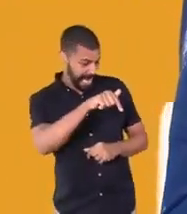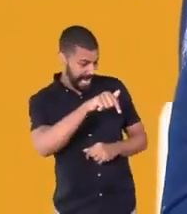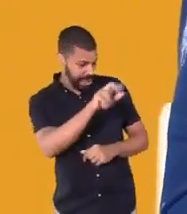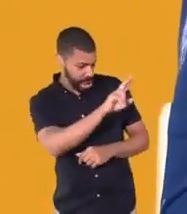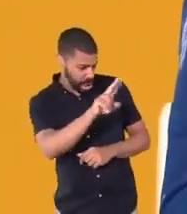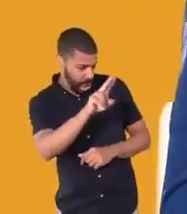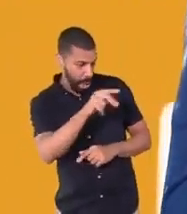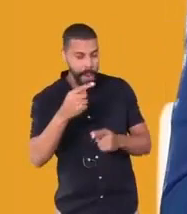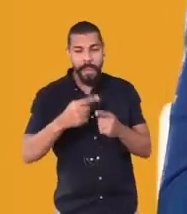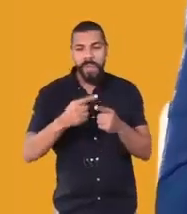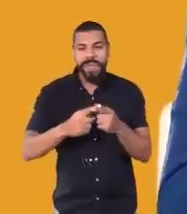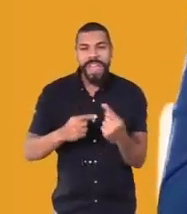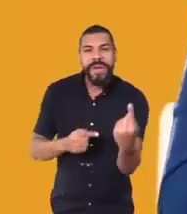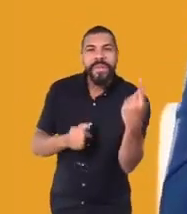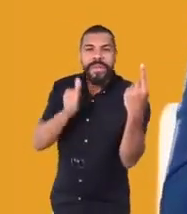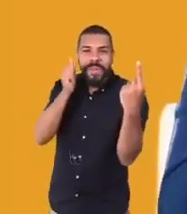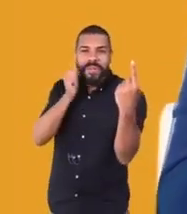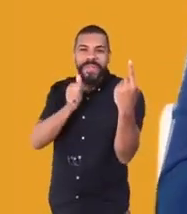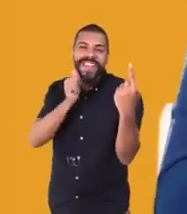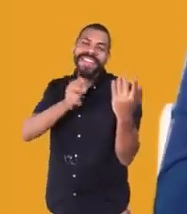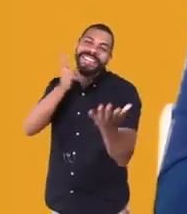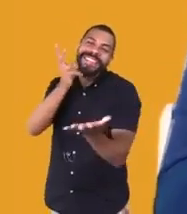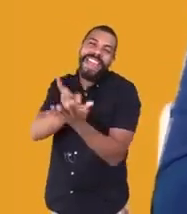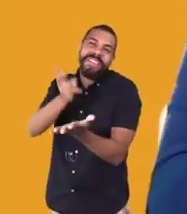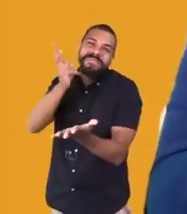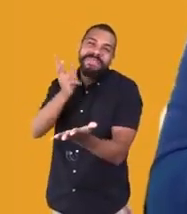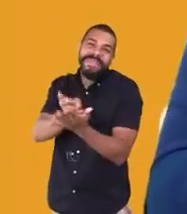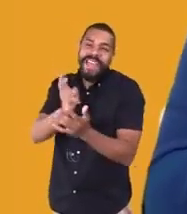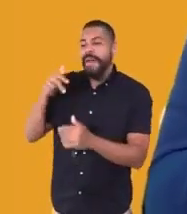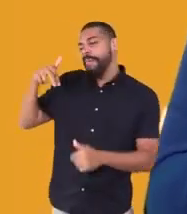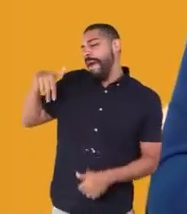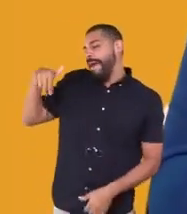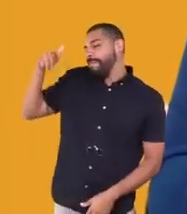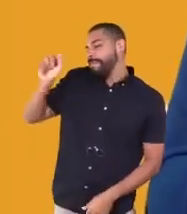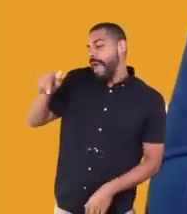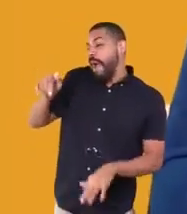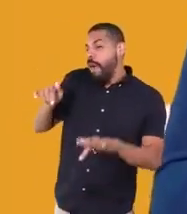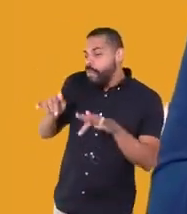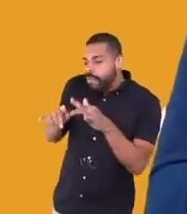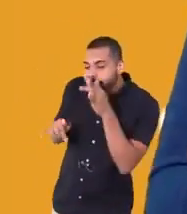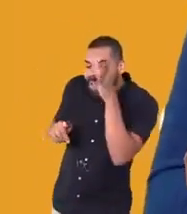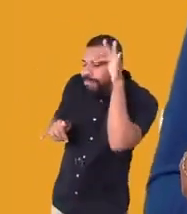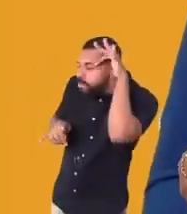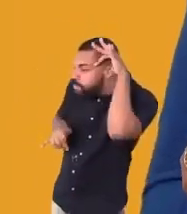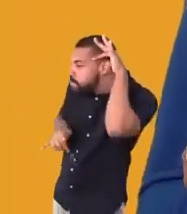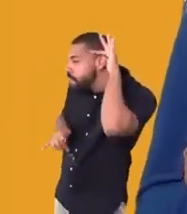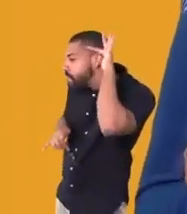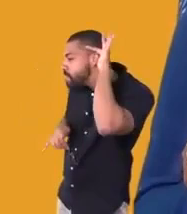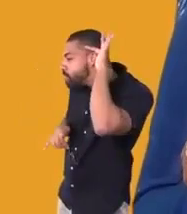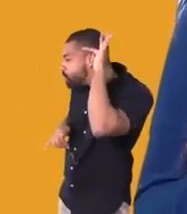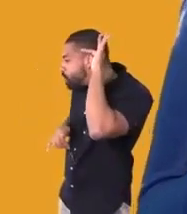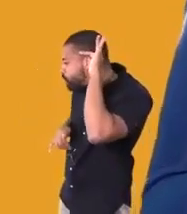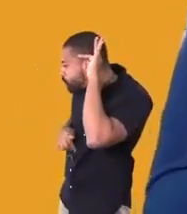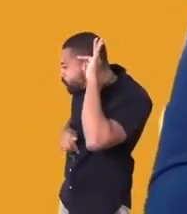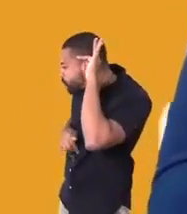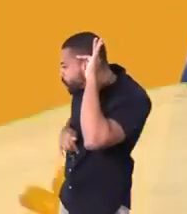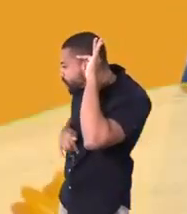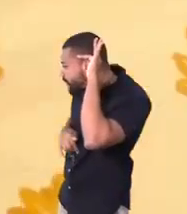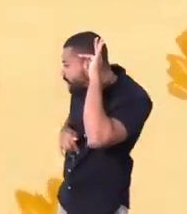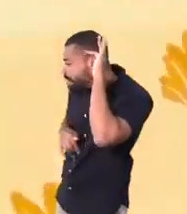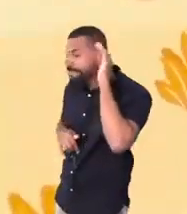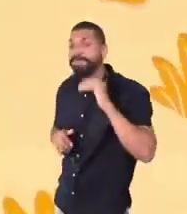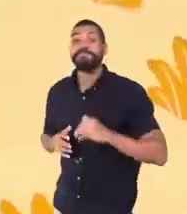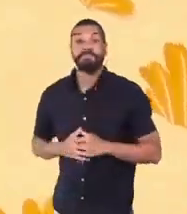porque uma moradora, sempre que saía, usava uma flor de Caraíba nos cabelos.